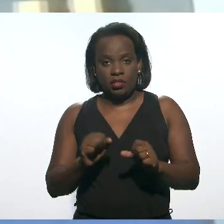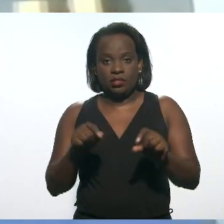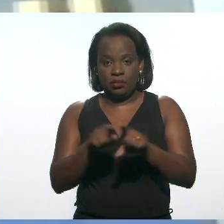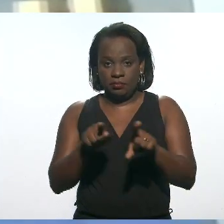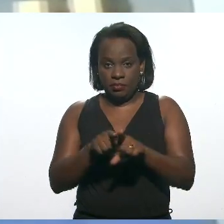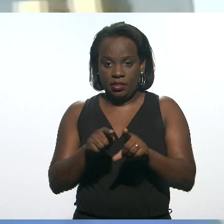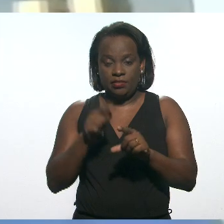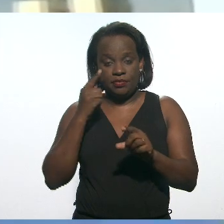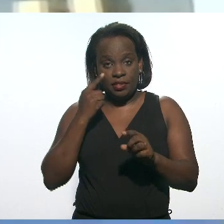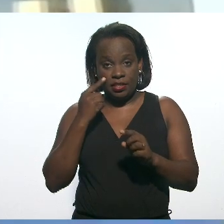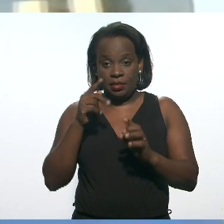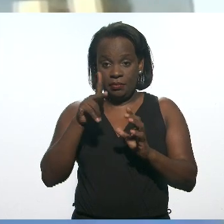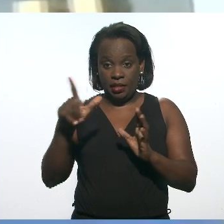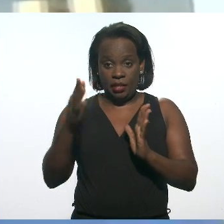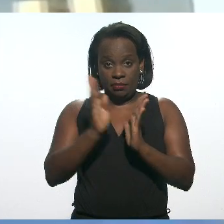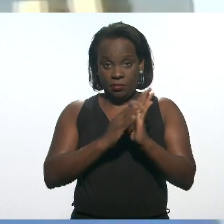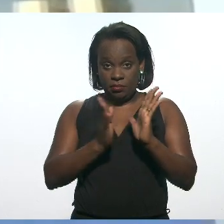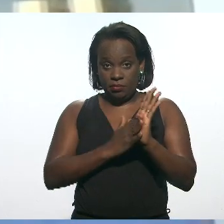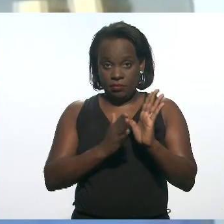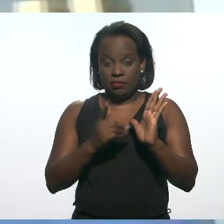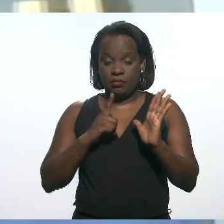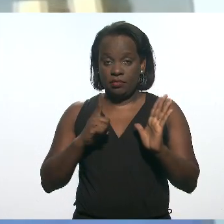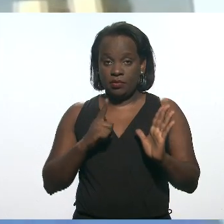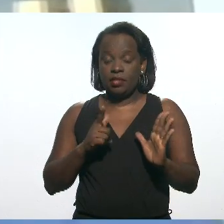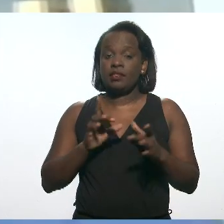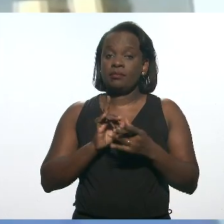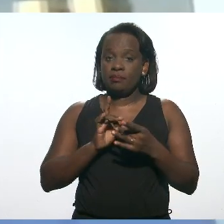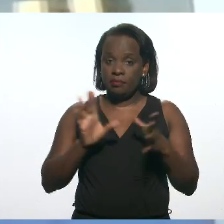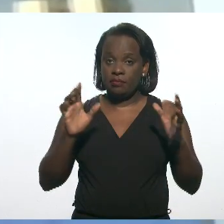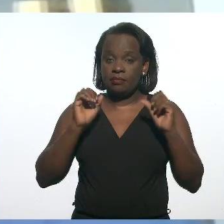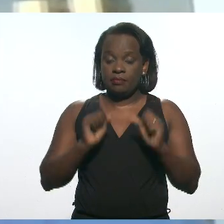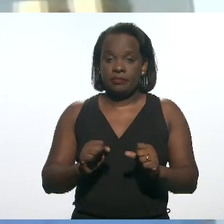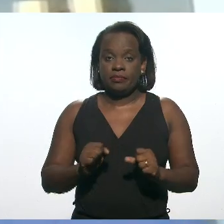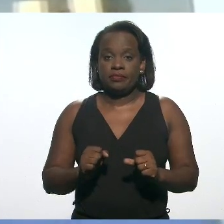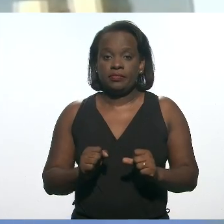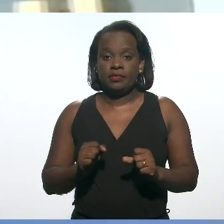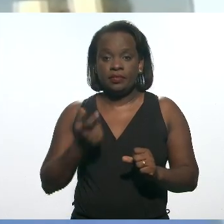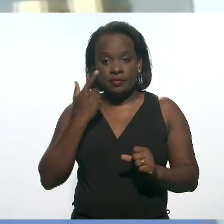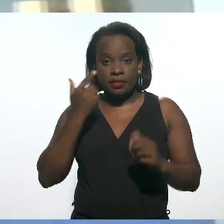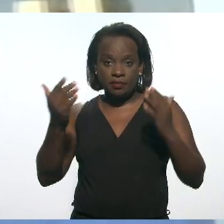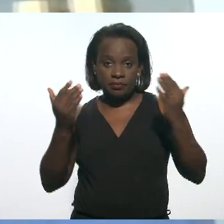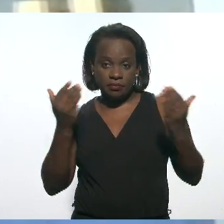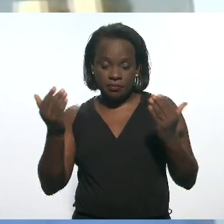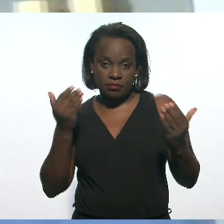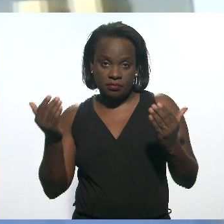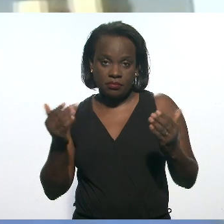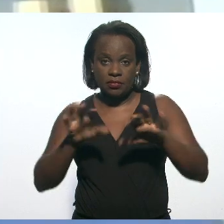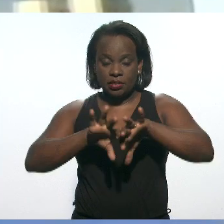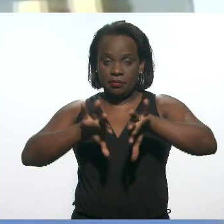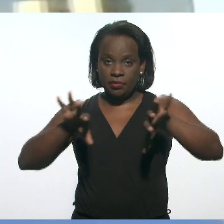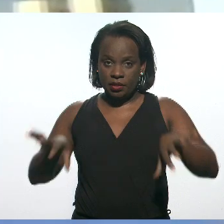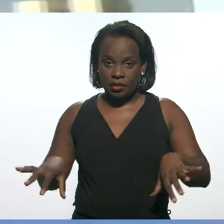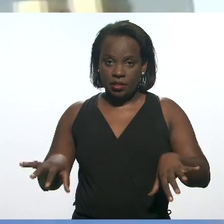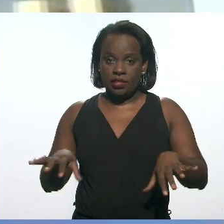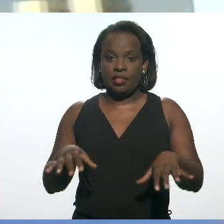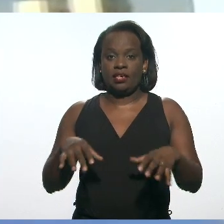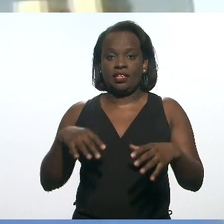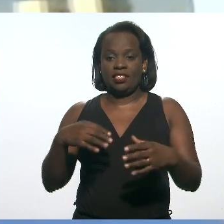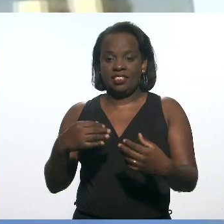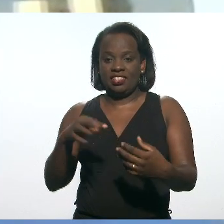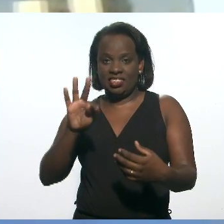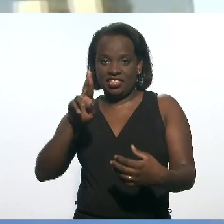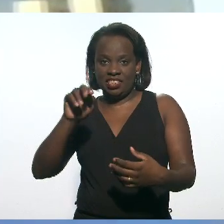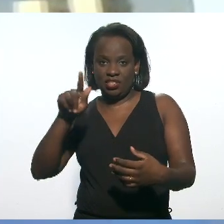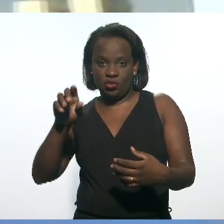com esses procedimentos que o projeto propõe, permite, inclusive, discernir em separar o joio do trigo,